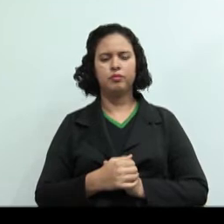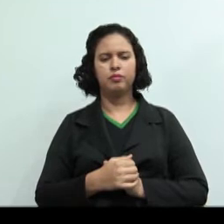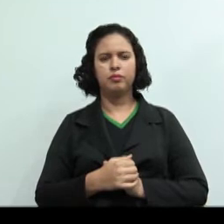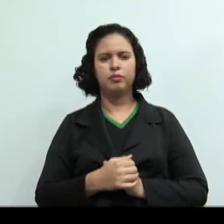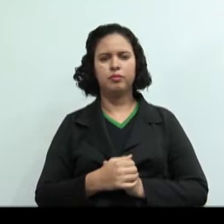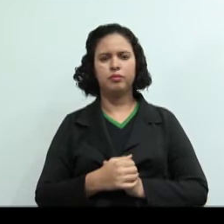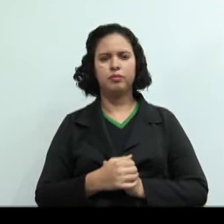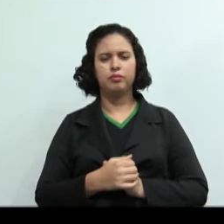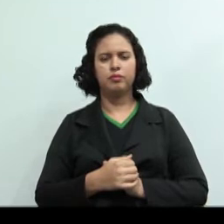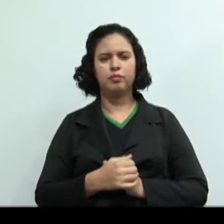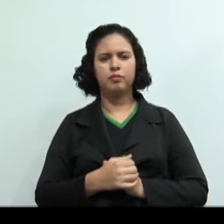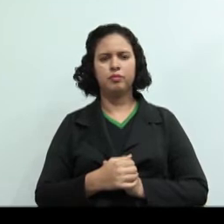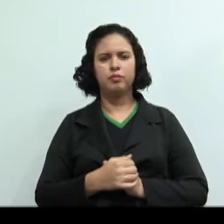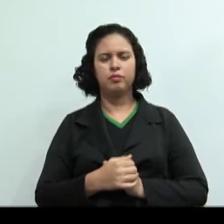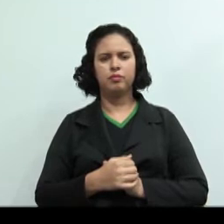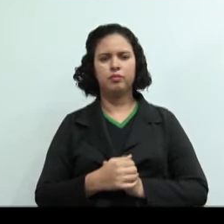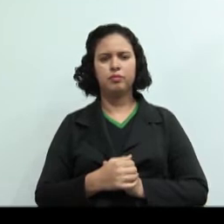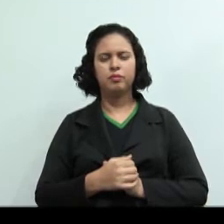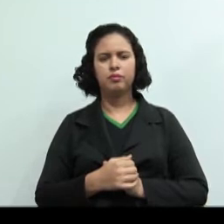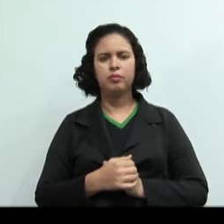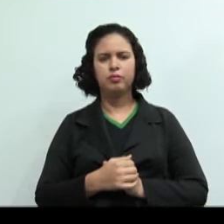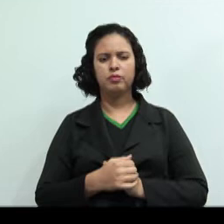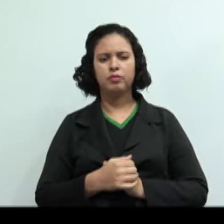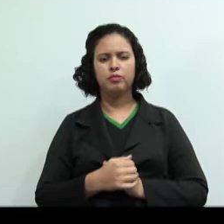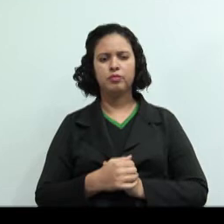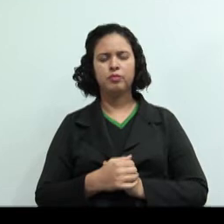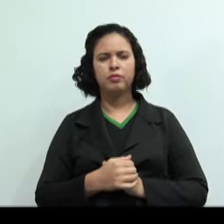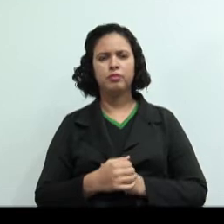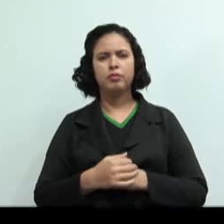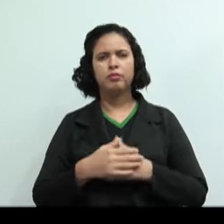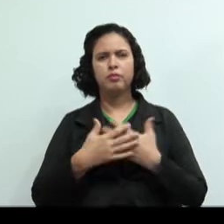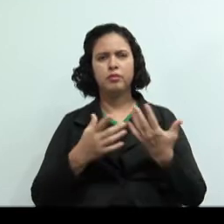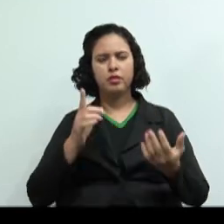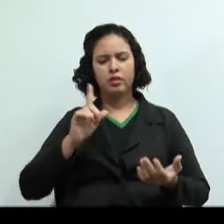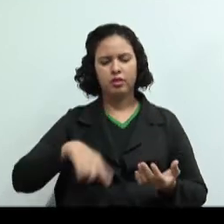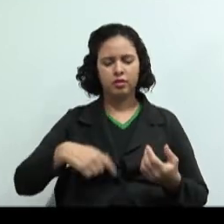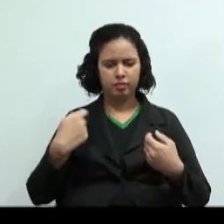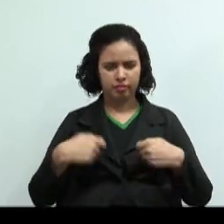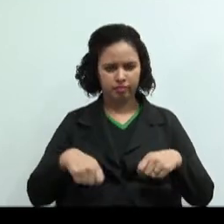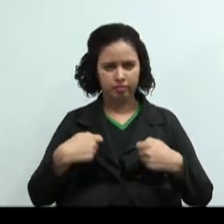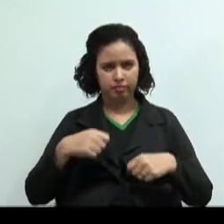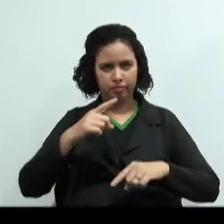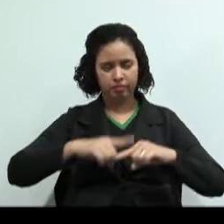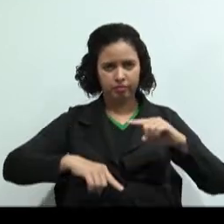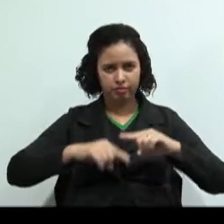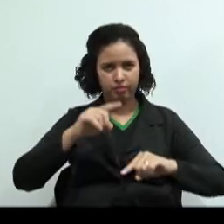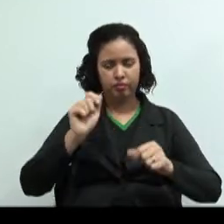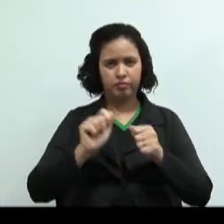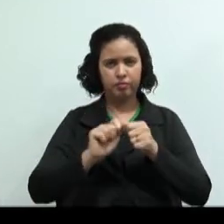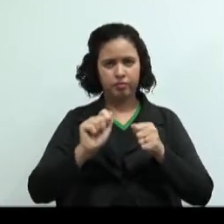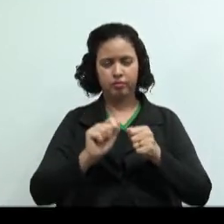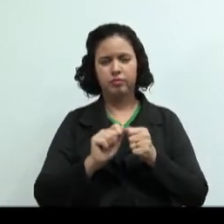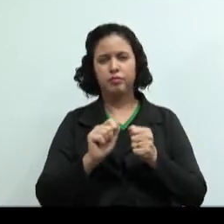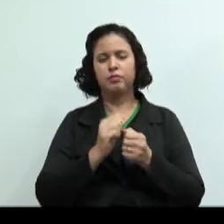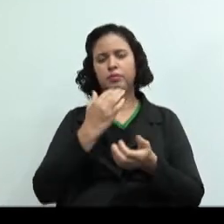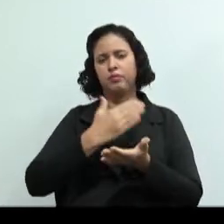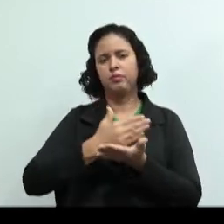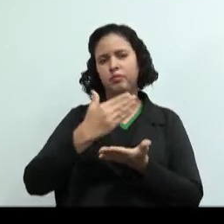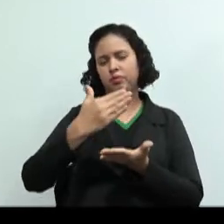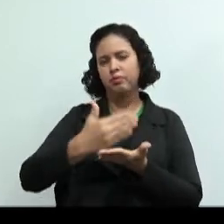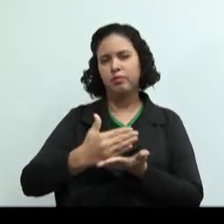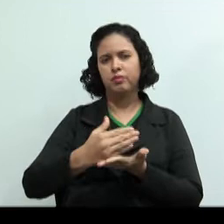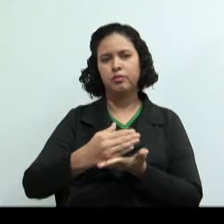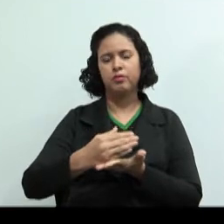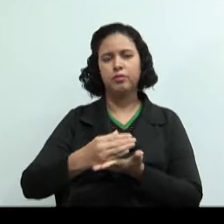Custos e dispêndios indiretos. São apropriados aos produtos fabricados mediante rateios ou estimativas.